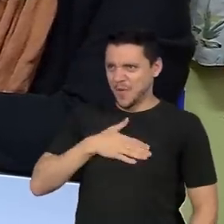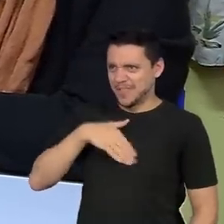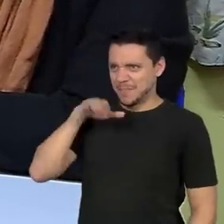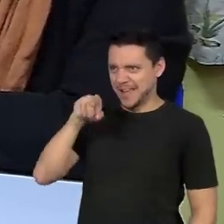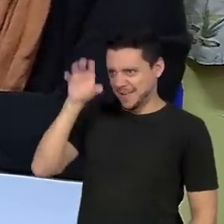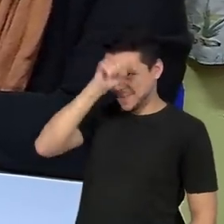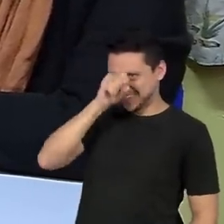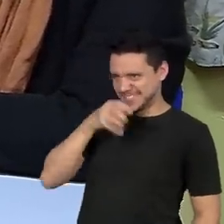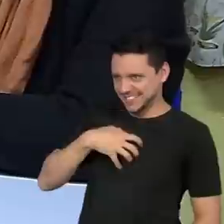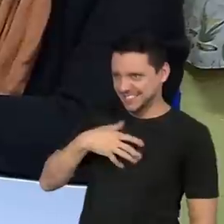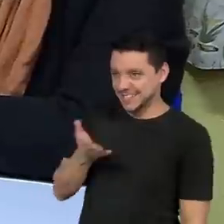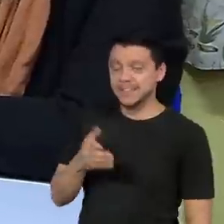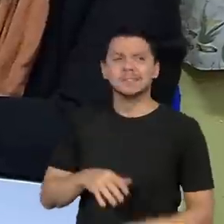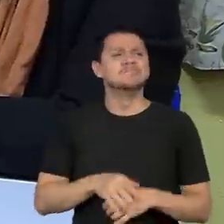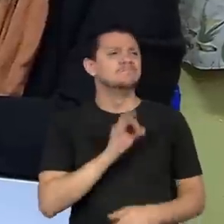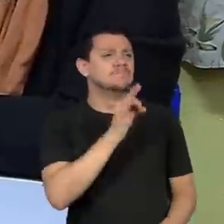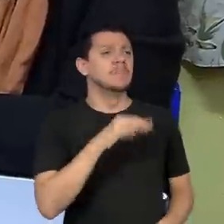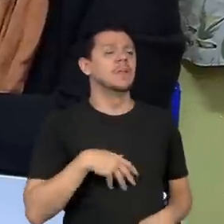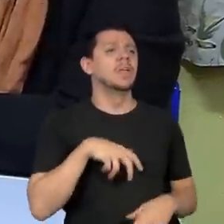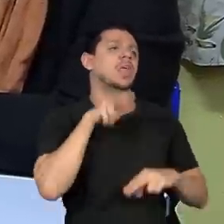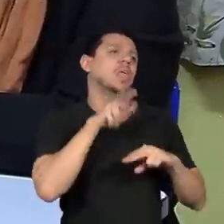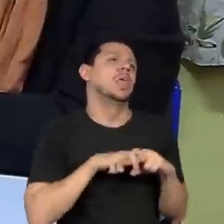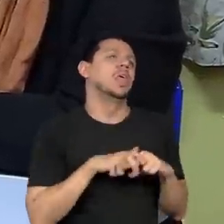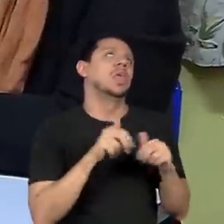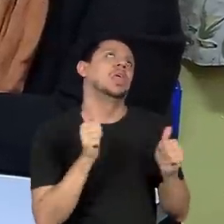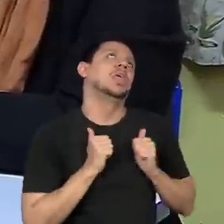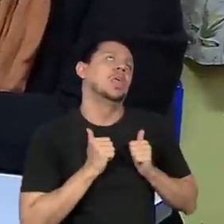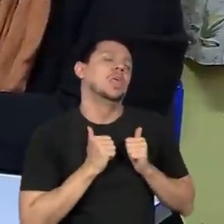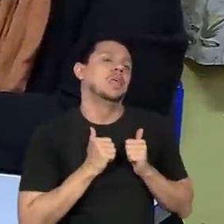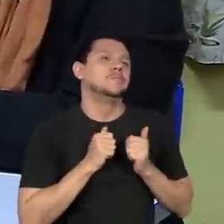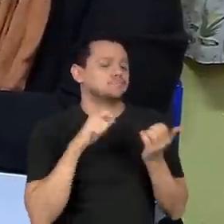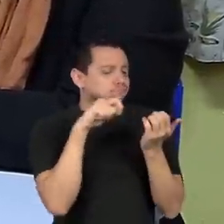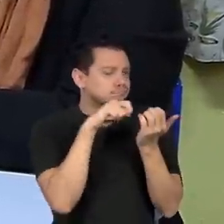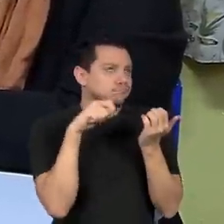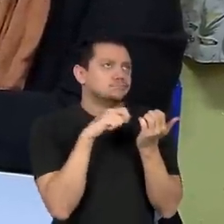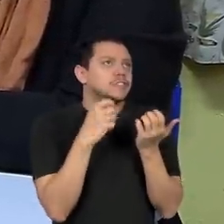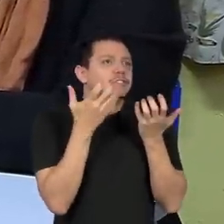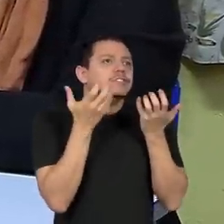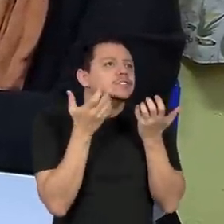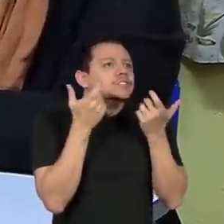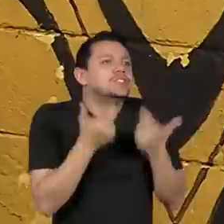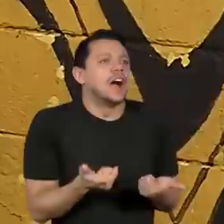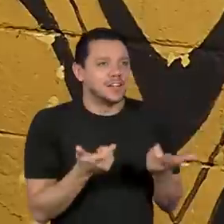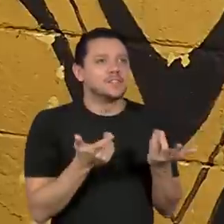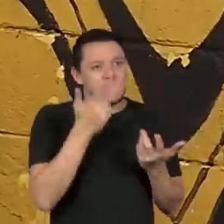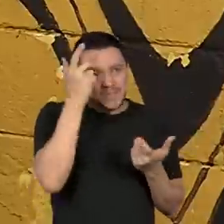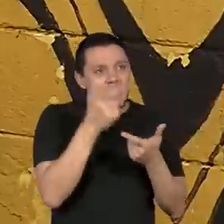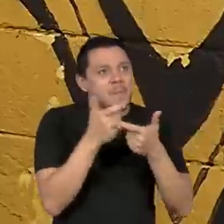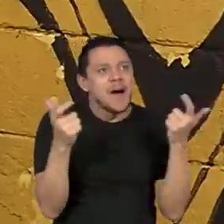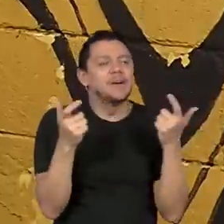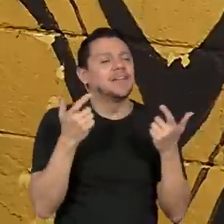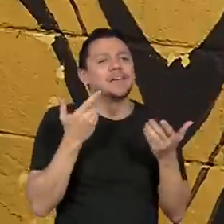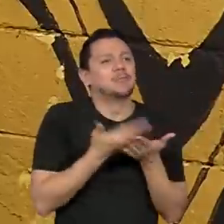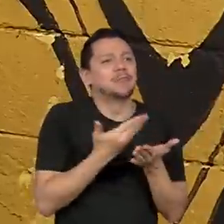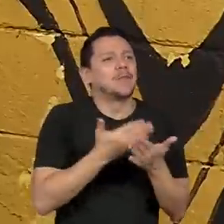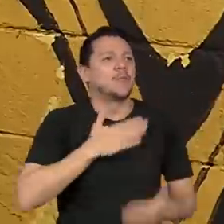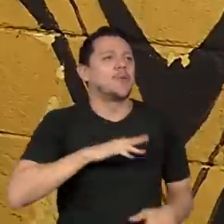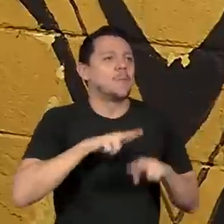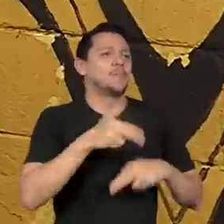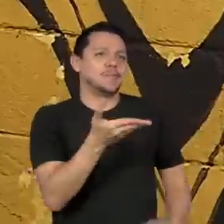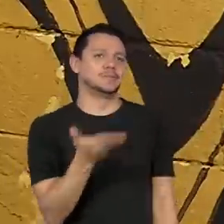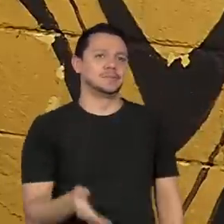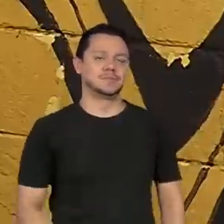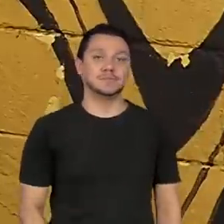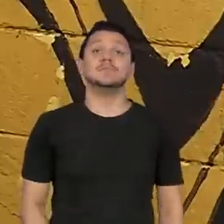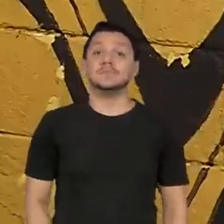Realmente, porque assim, se ficar sentado, ouvindo, fazendo, é meio chato. Por isso que muitas pessoas não gostam de estudar. O impacto do projeto é que ajuda